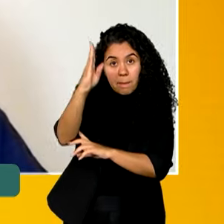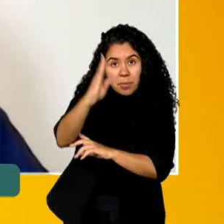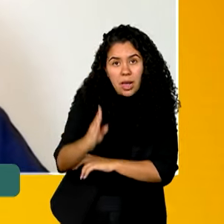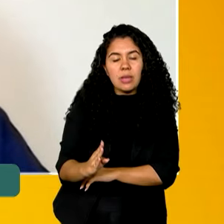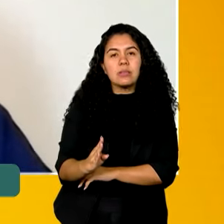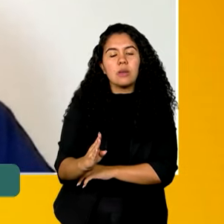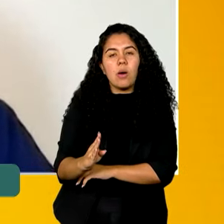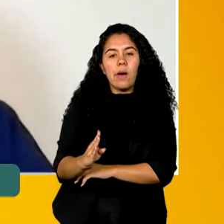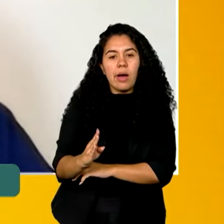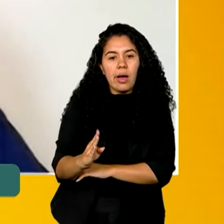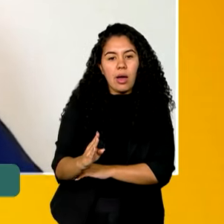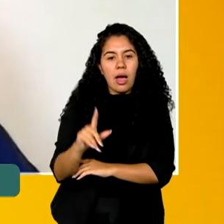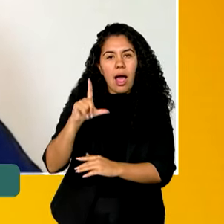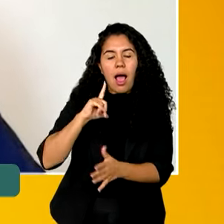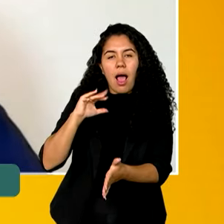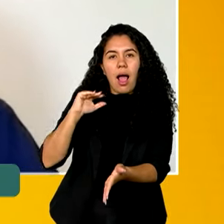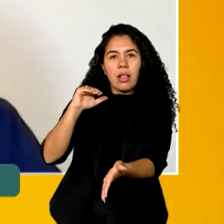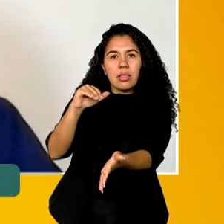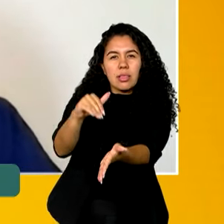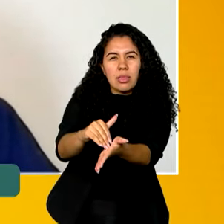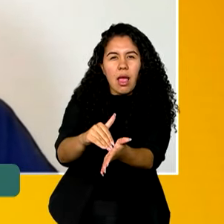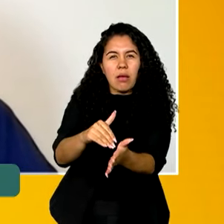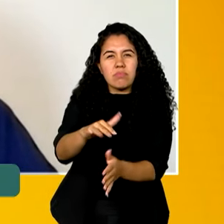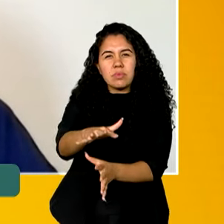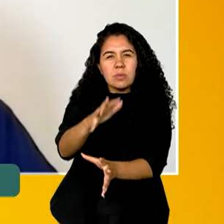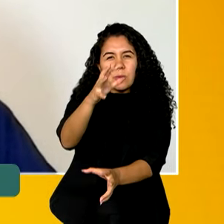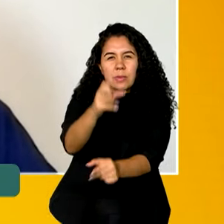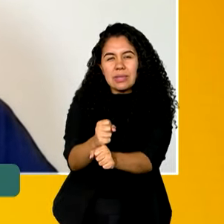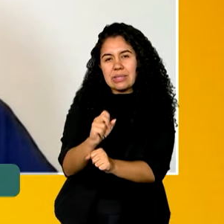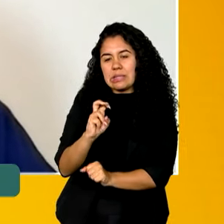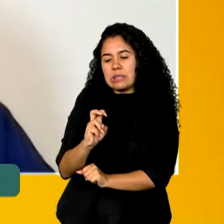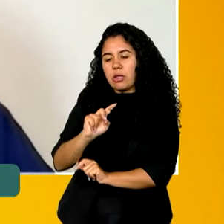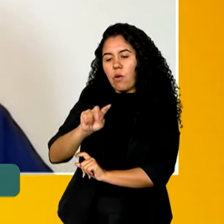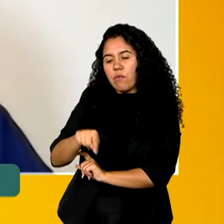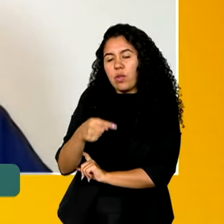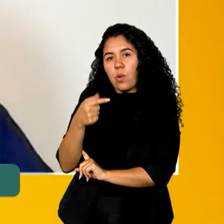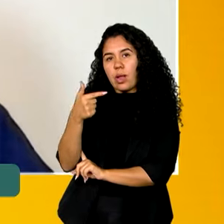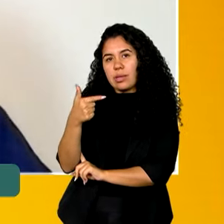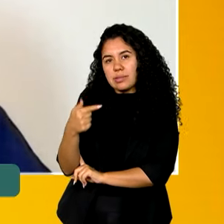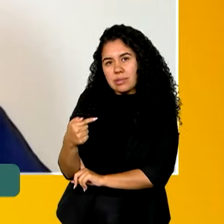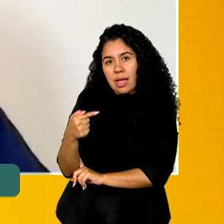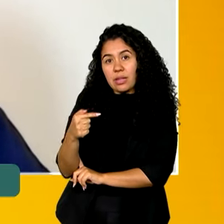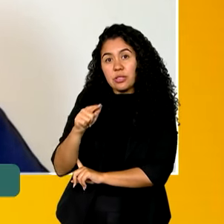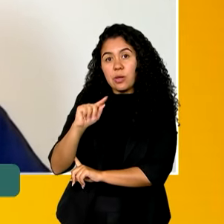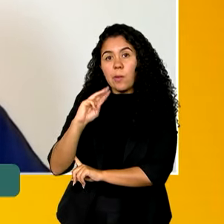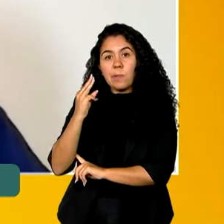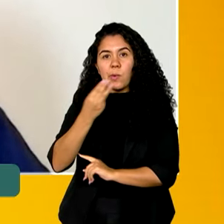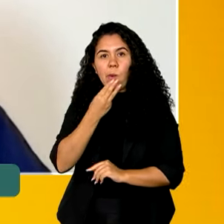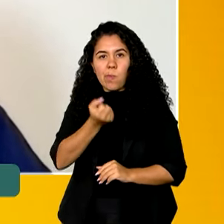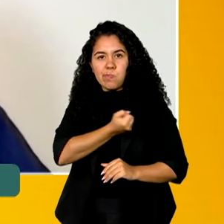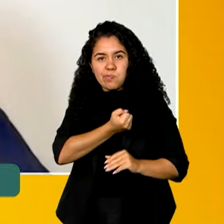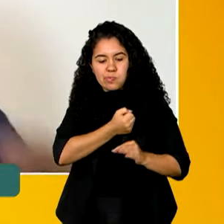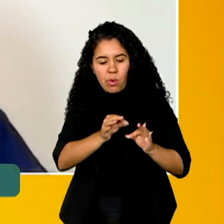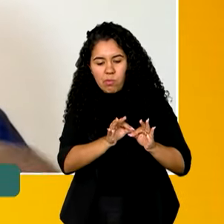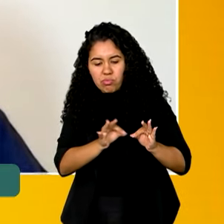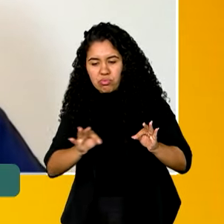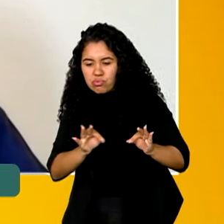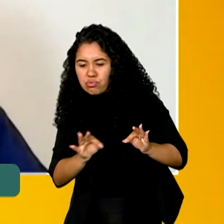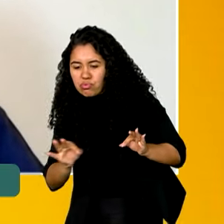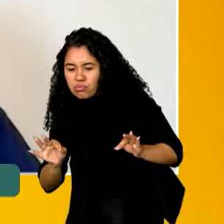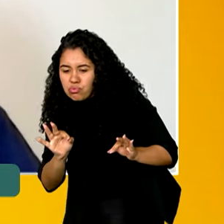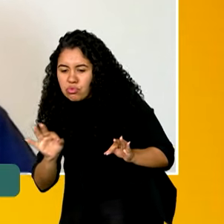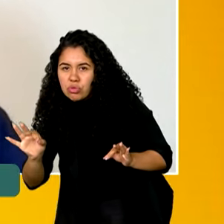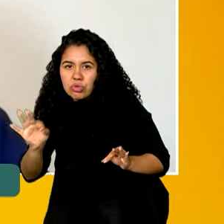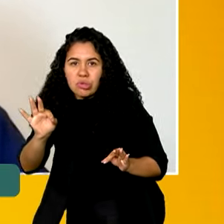vai até totalizar 5,7 milhões de quilômetros quadrados sobre